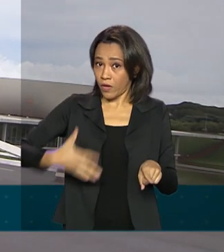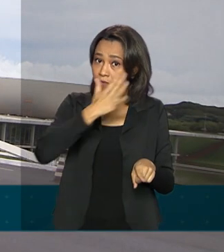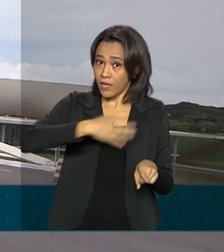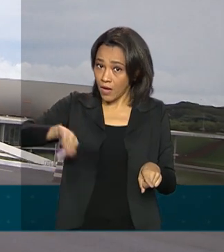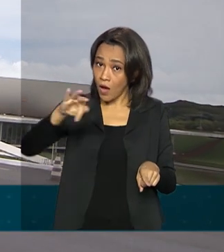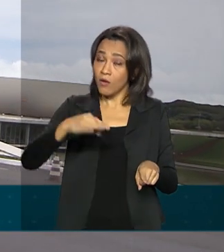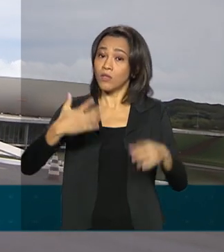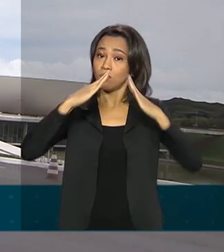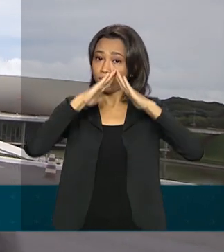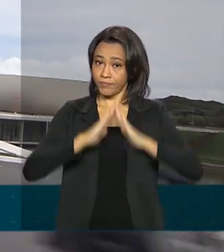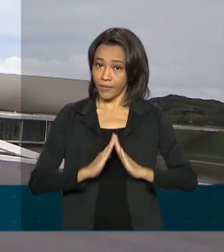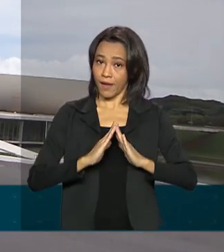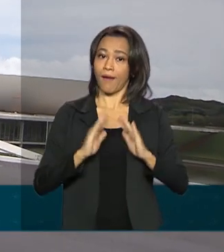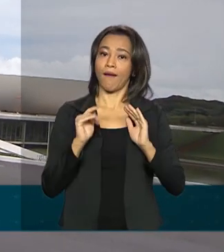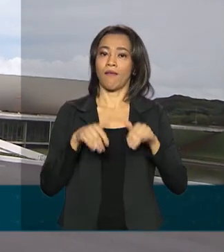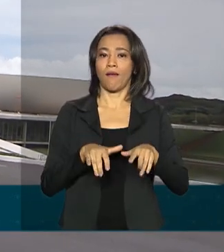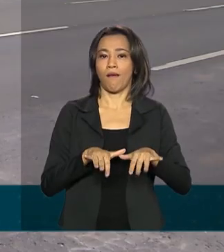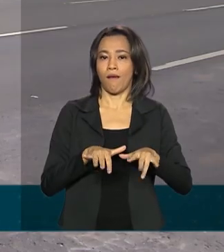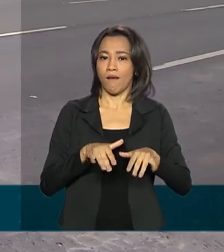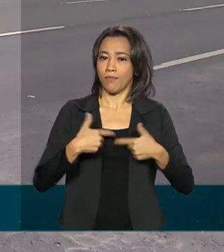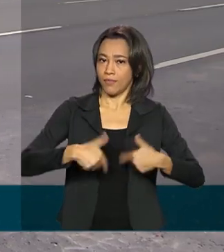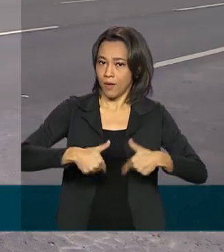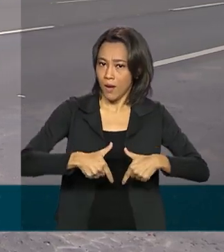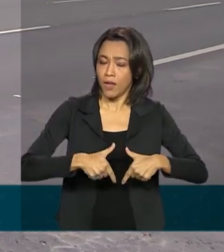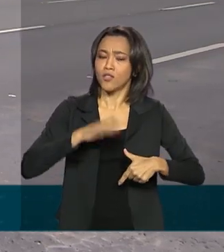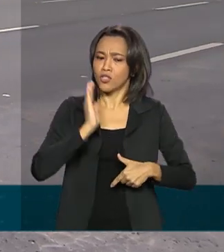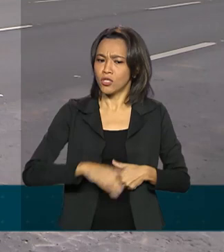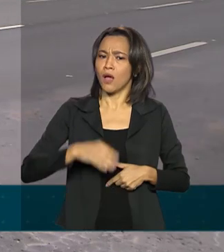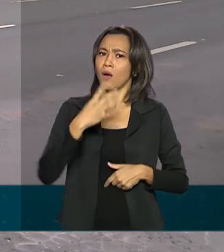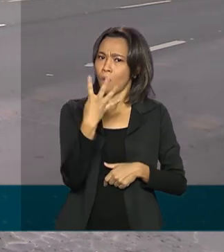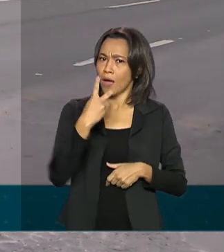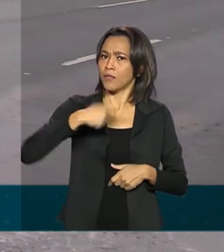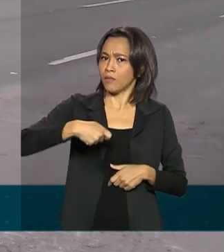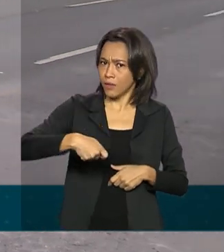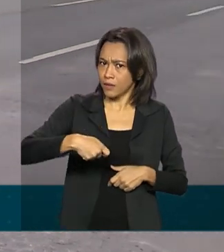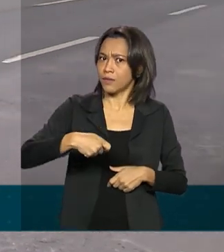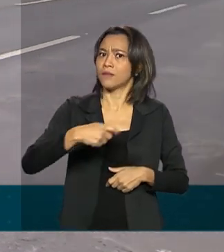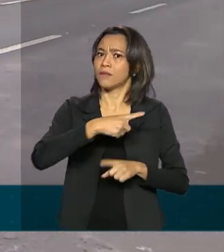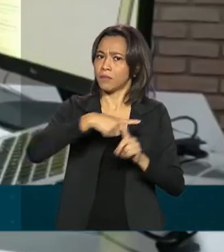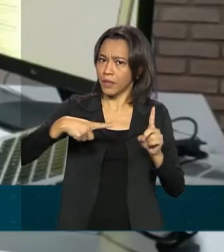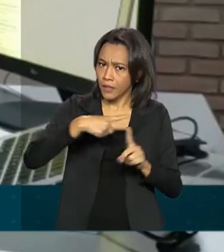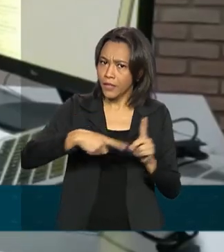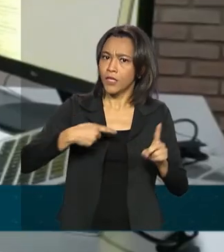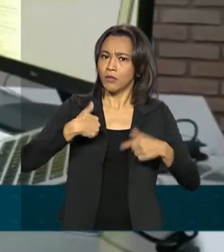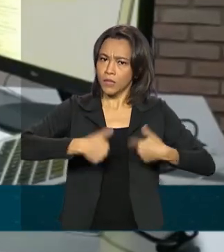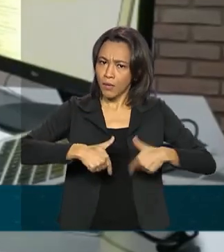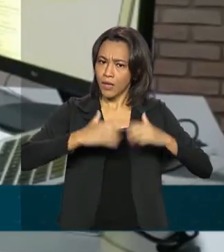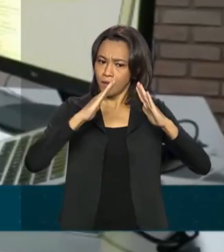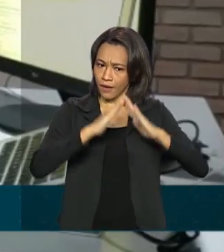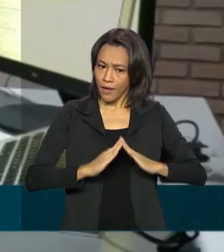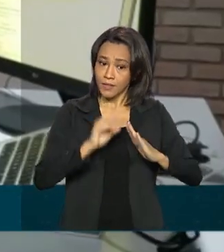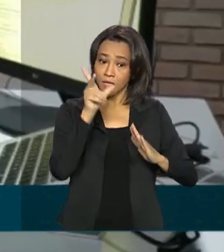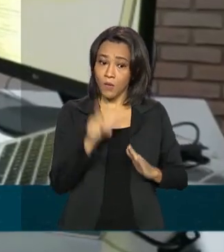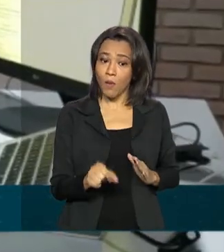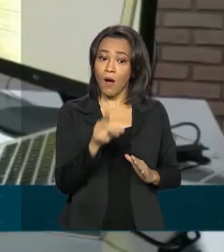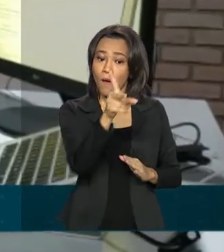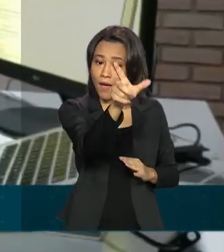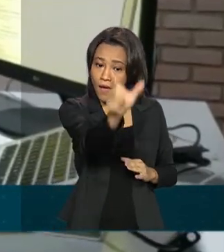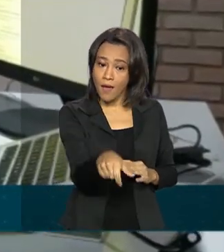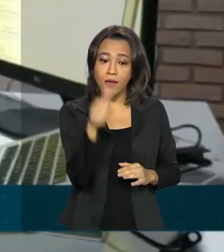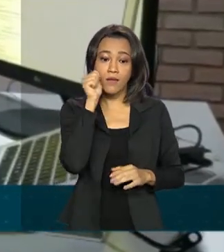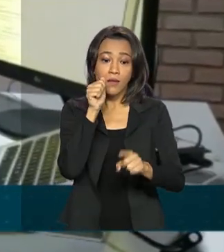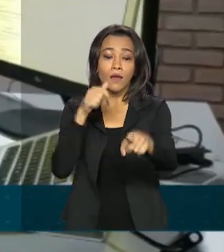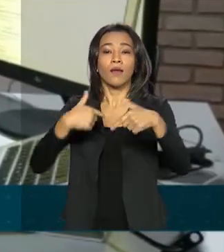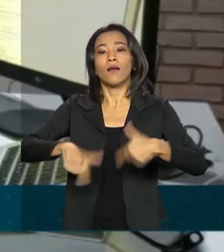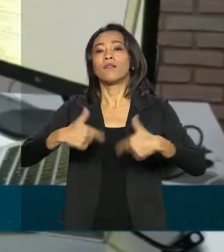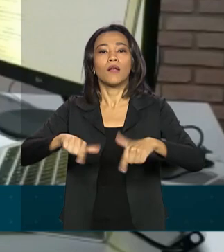teletrabalho. Já são quatro meses e meio, com dois terços da força de trabalho em casa. Gente como a Mariana, servidora do